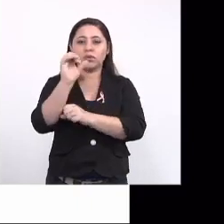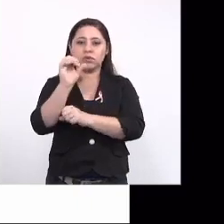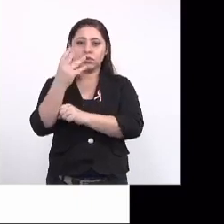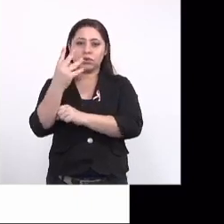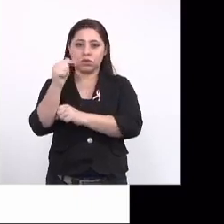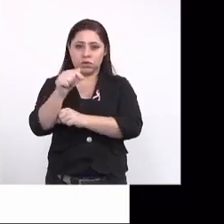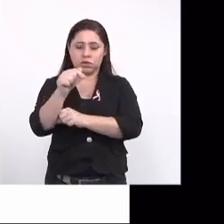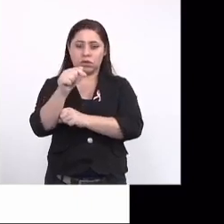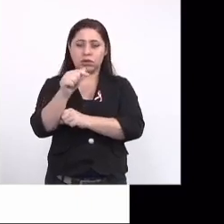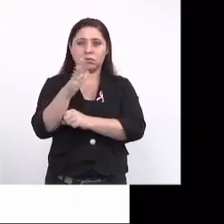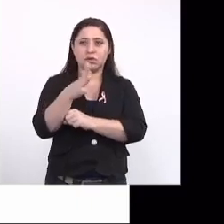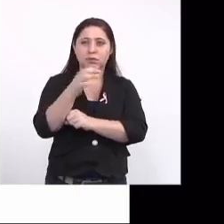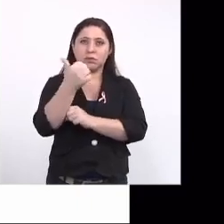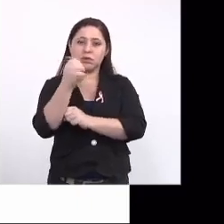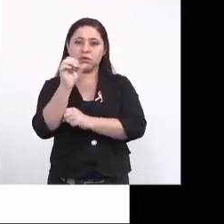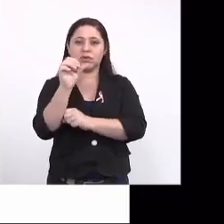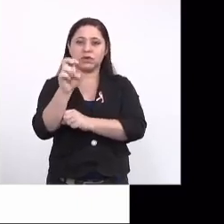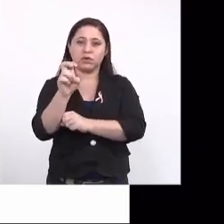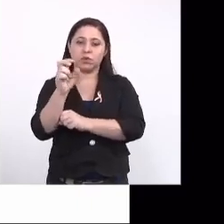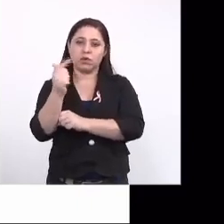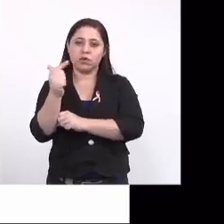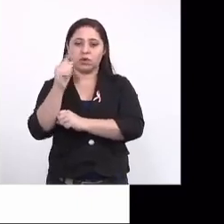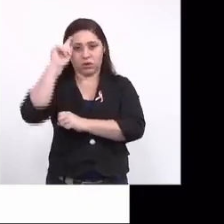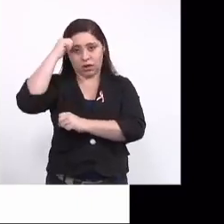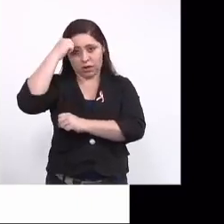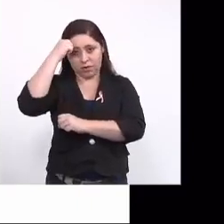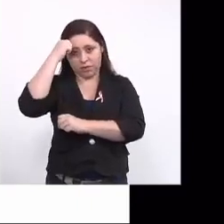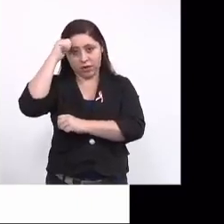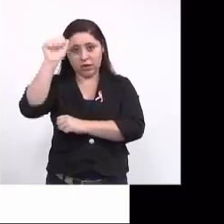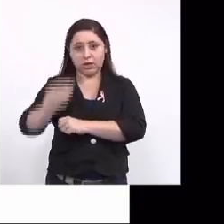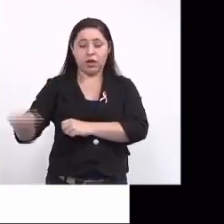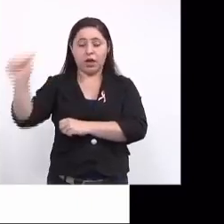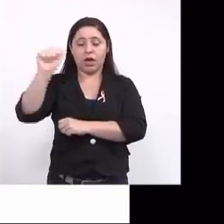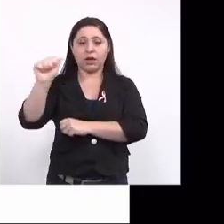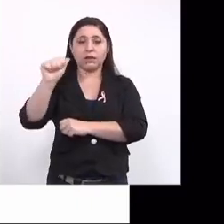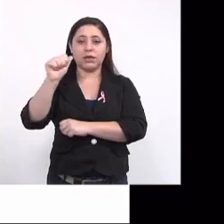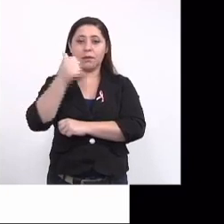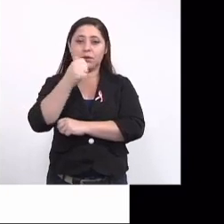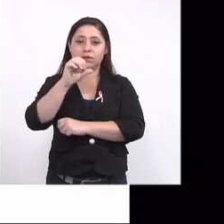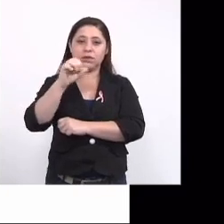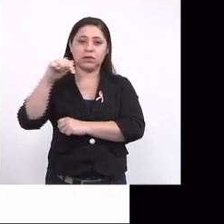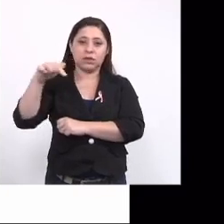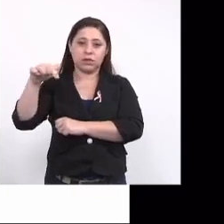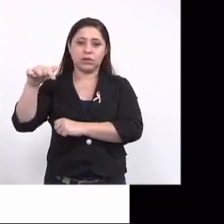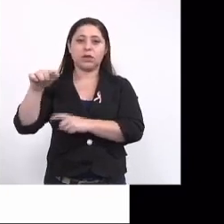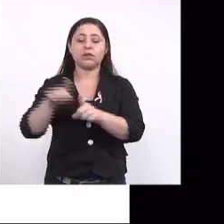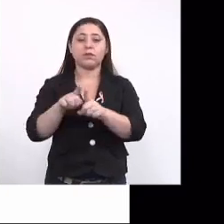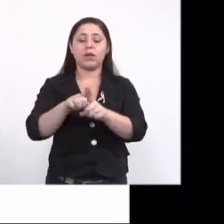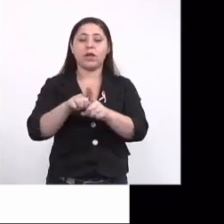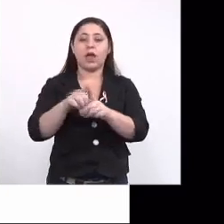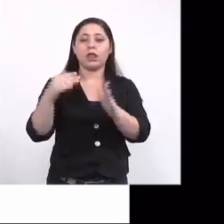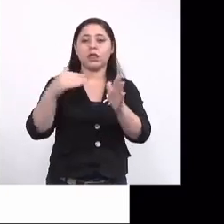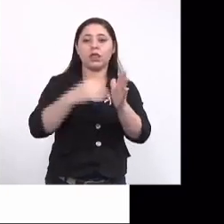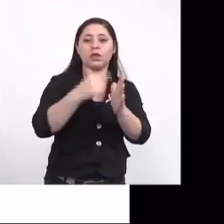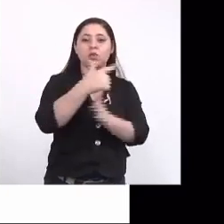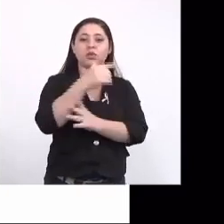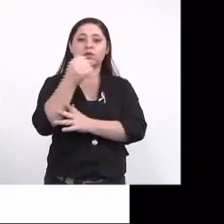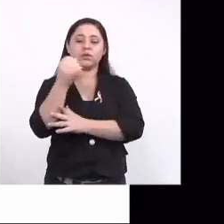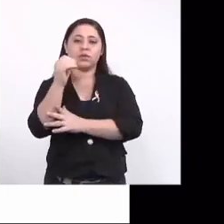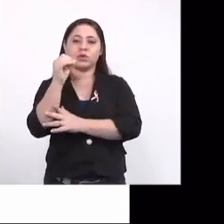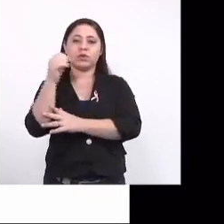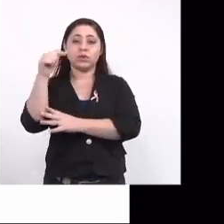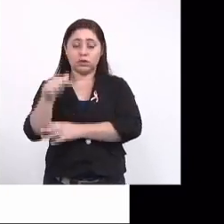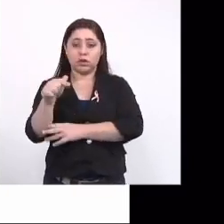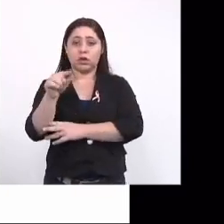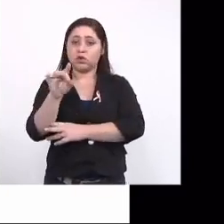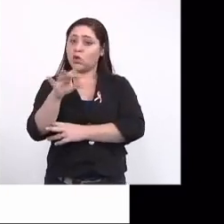Então, em 52 na África e 77 na Ásia foram os primeiros casos. E até 2007, só 14 casos